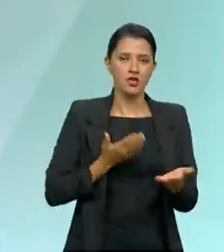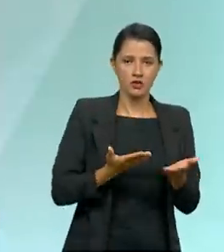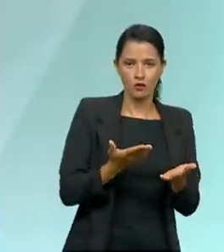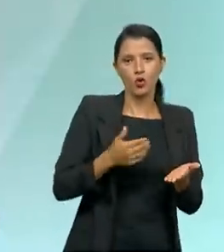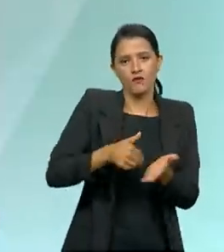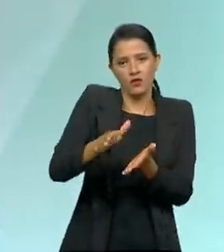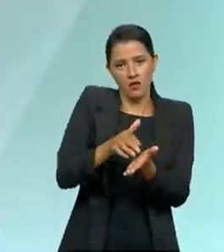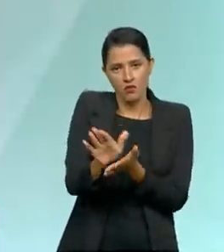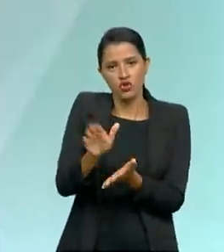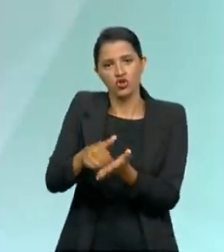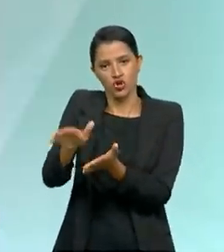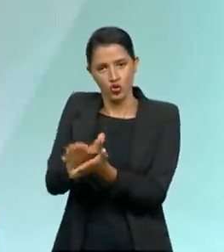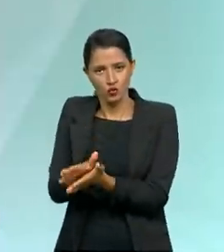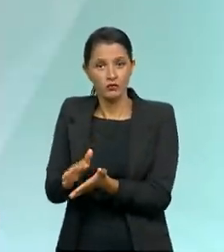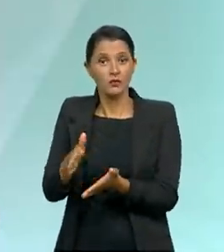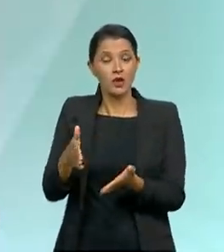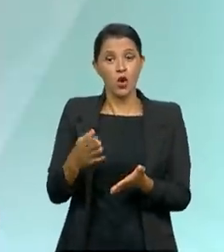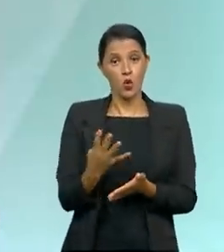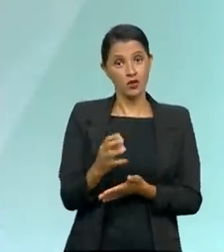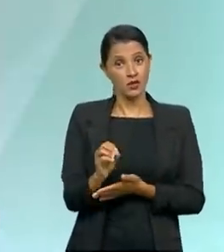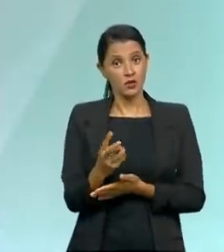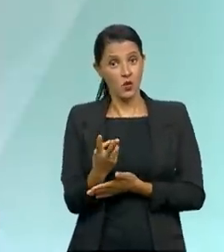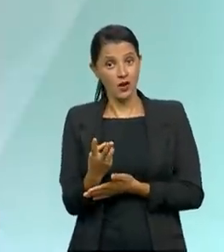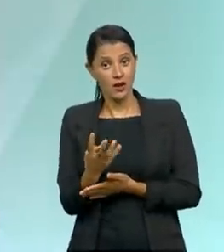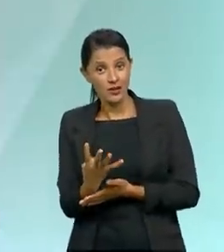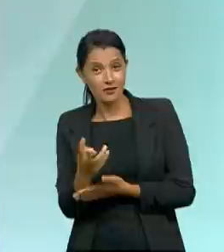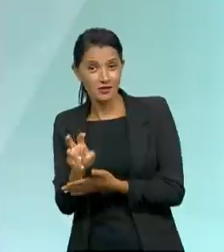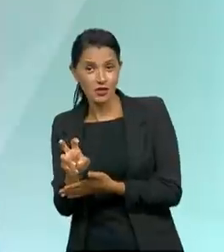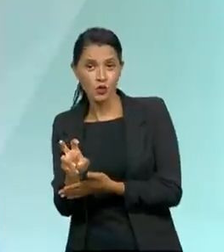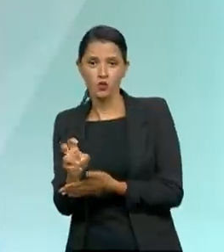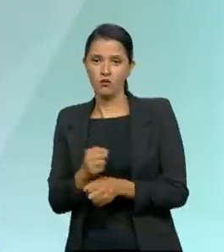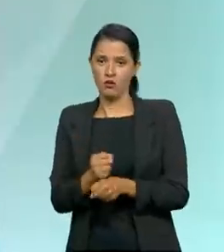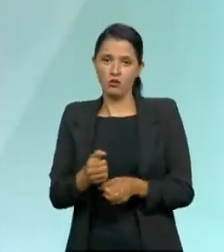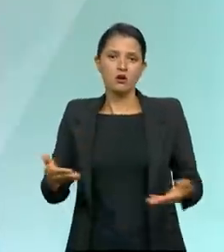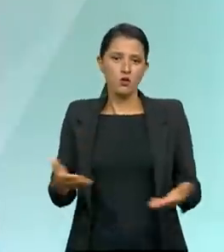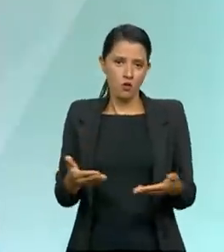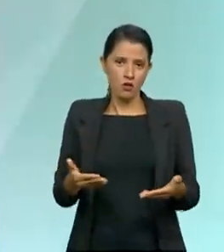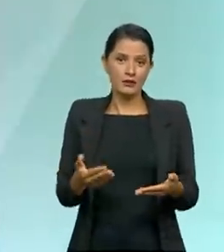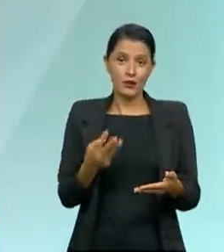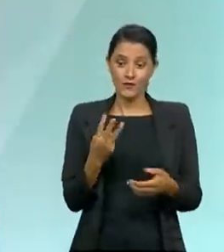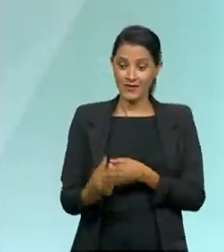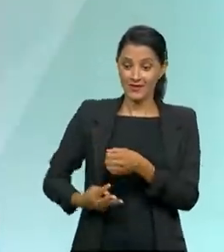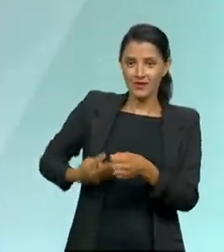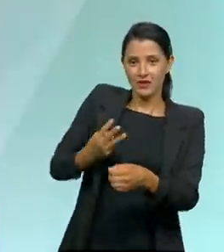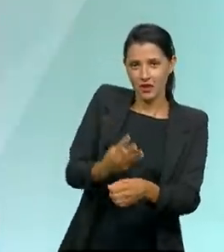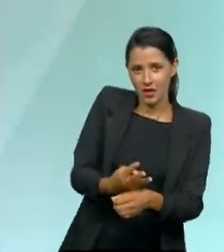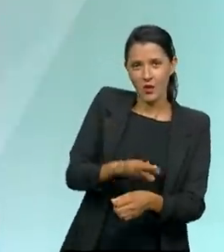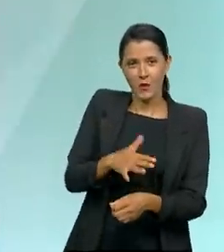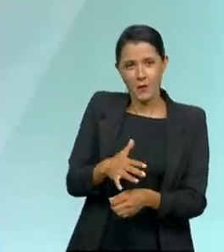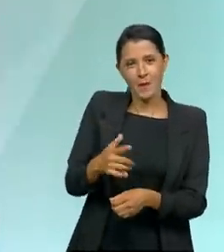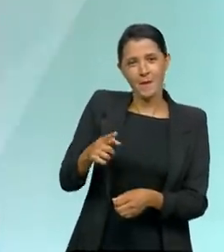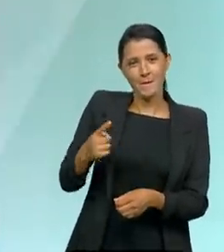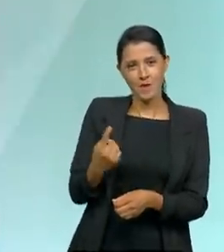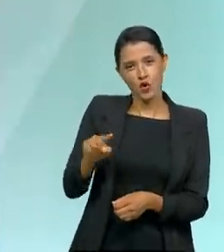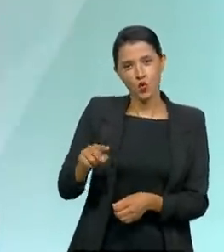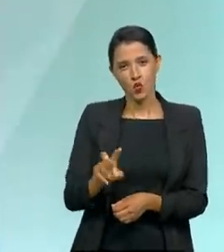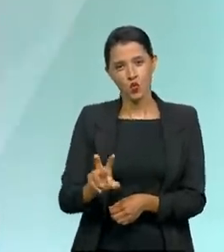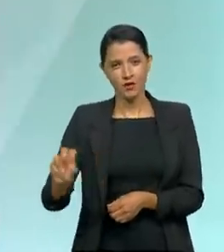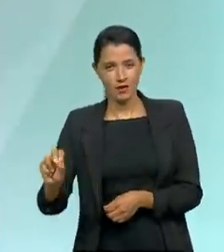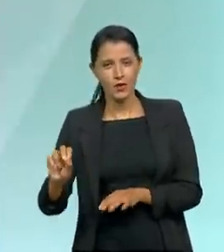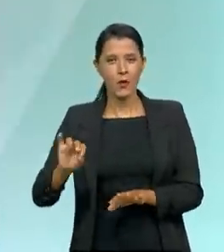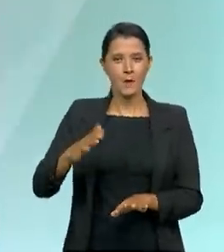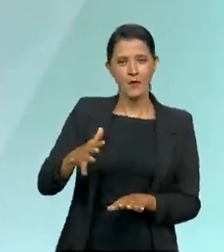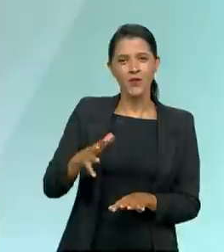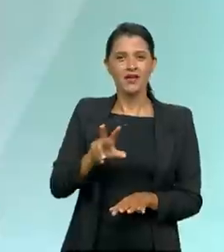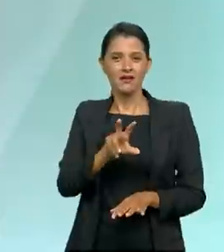445 só nesse ano. E nos últimos três anos, em torno de 1.500 servidores. Então, uma média de